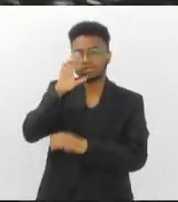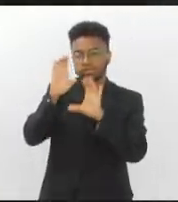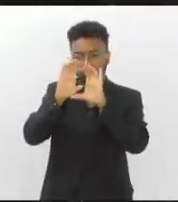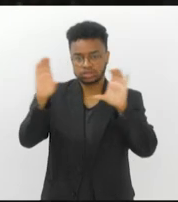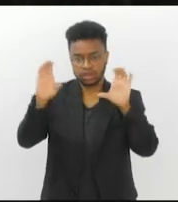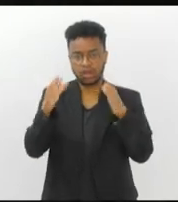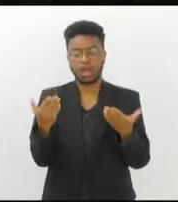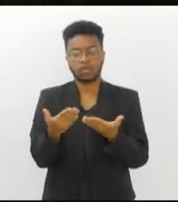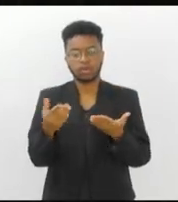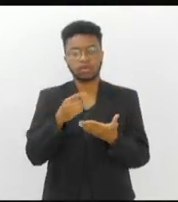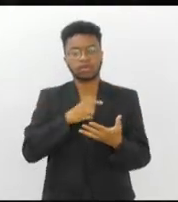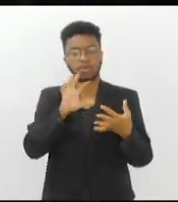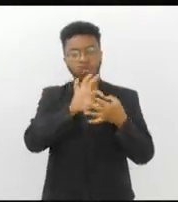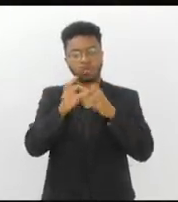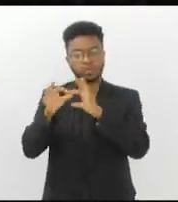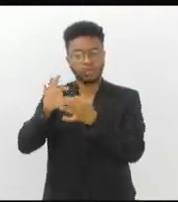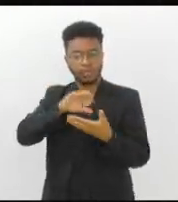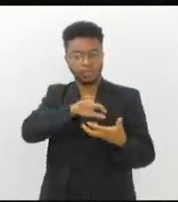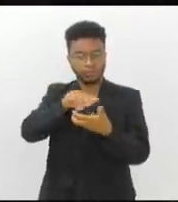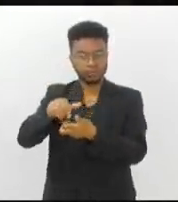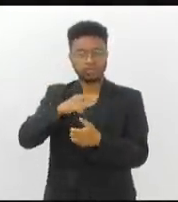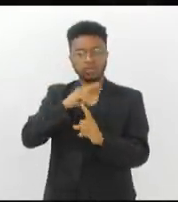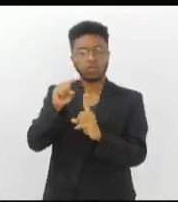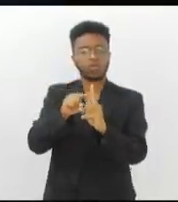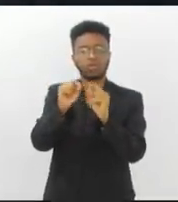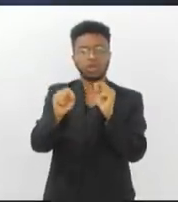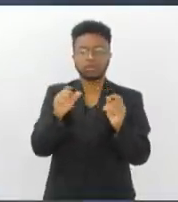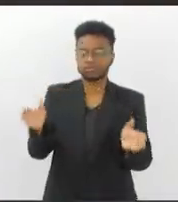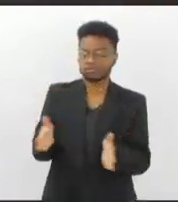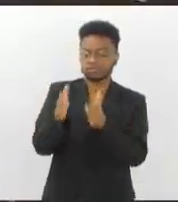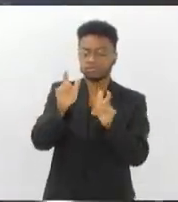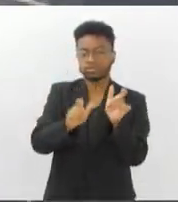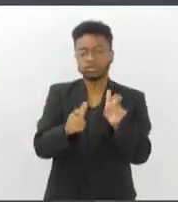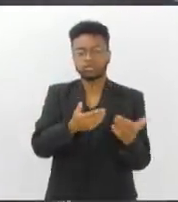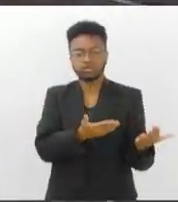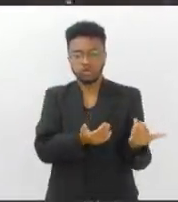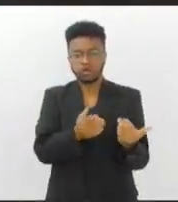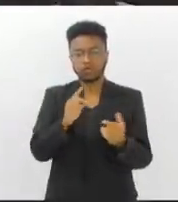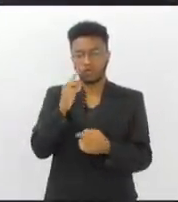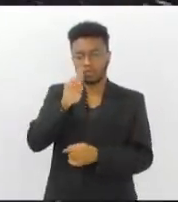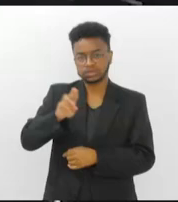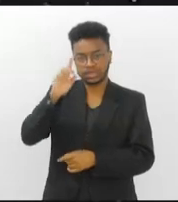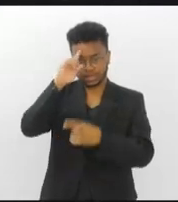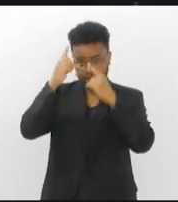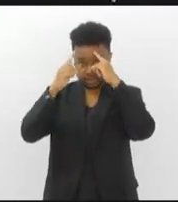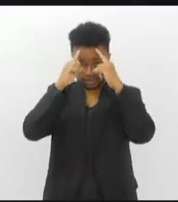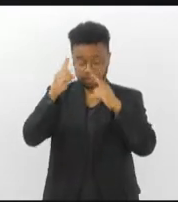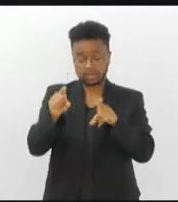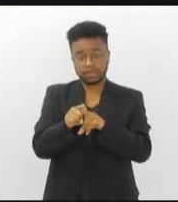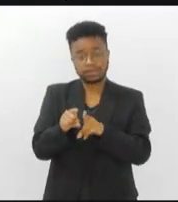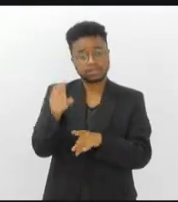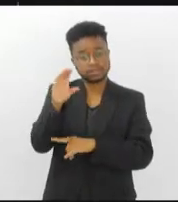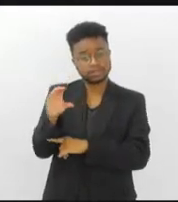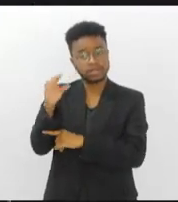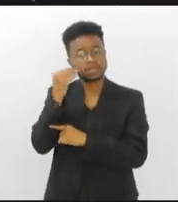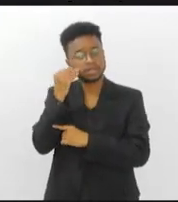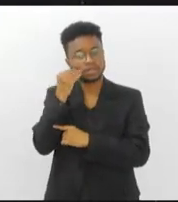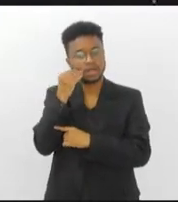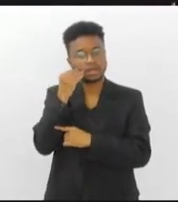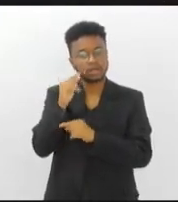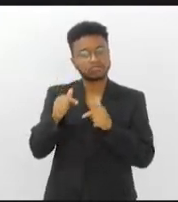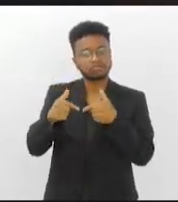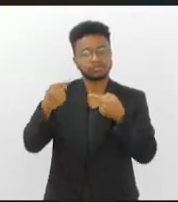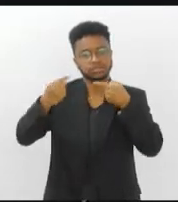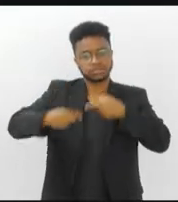Olimpíada Internacional tem como objetivo inspirar os jovens a usarem a criatividade e a ciência para enfrentar os desafios